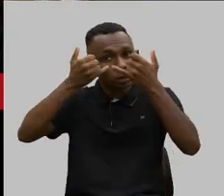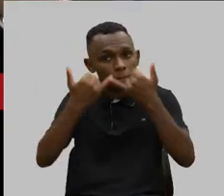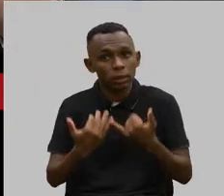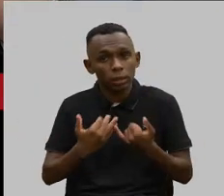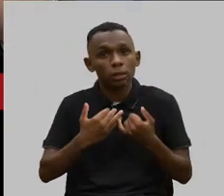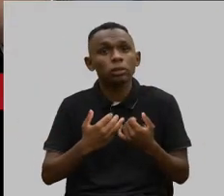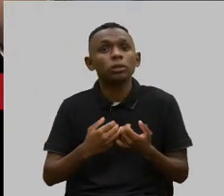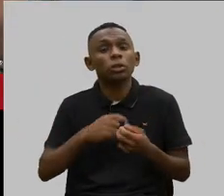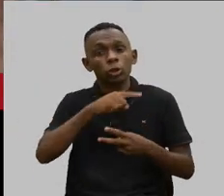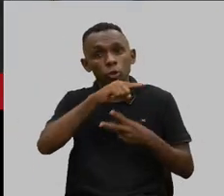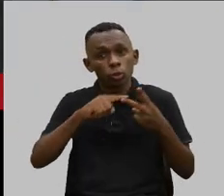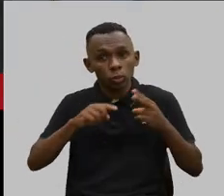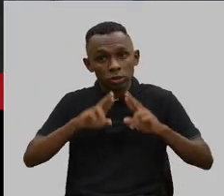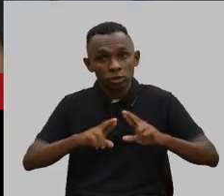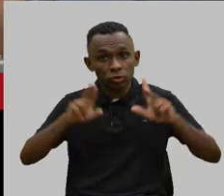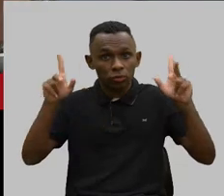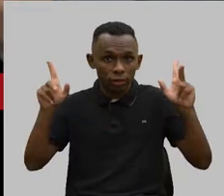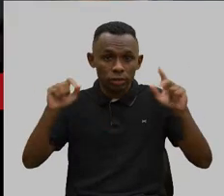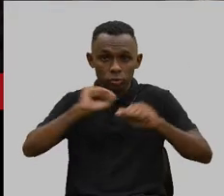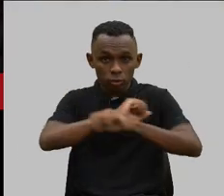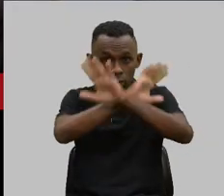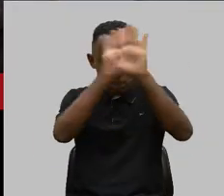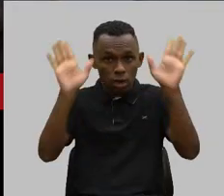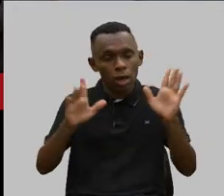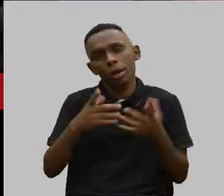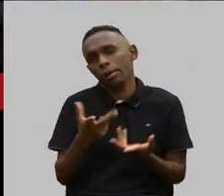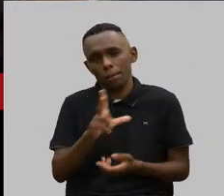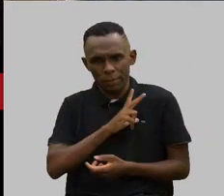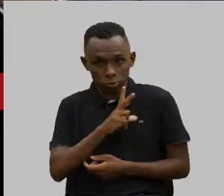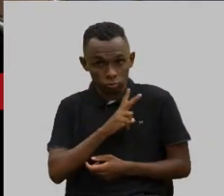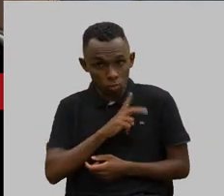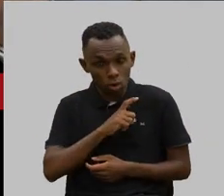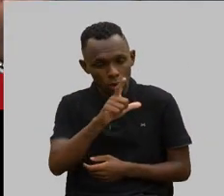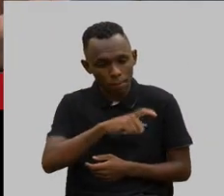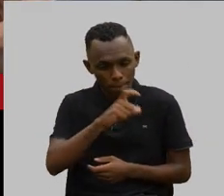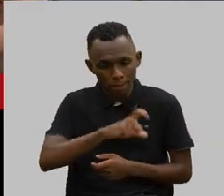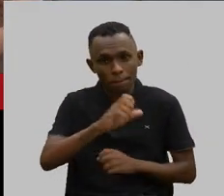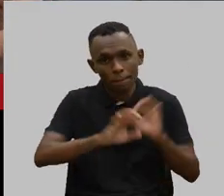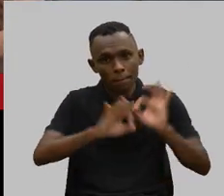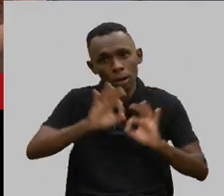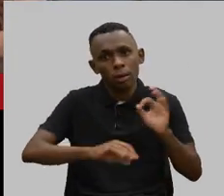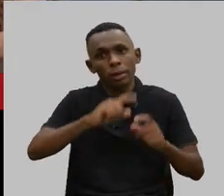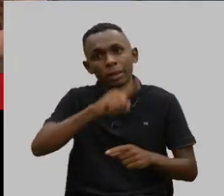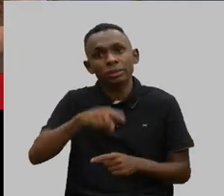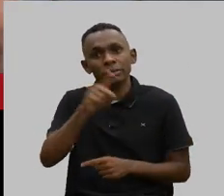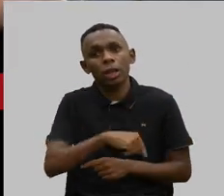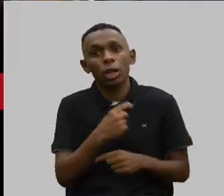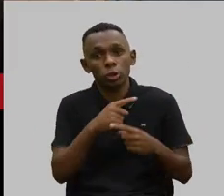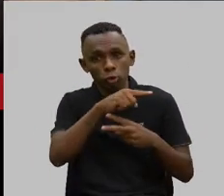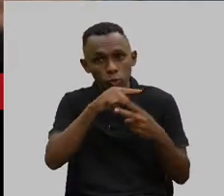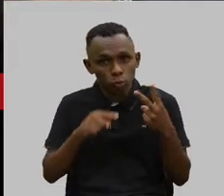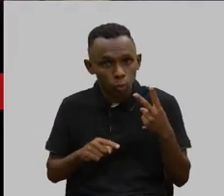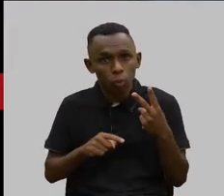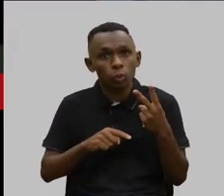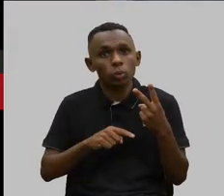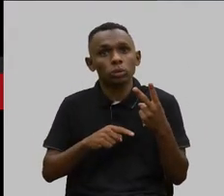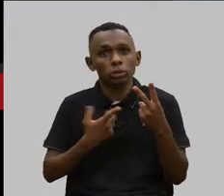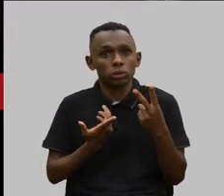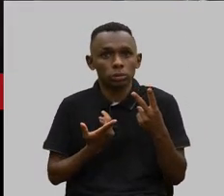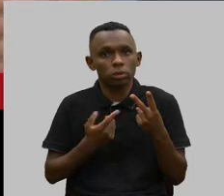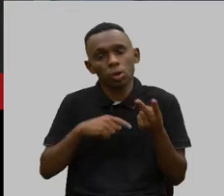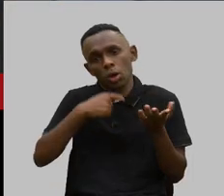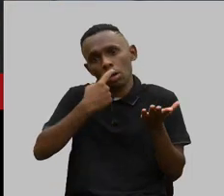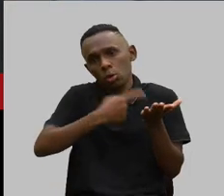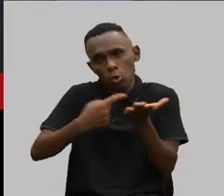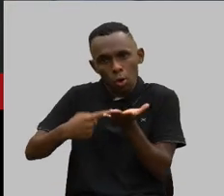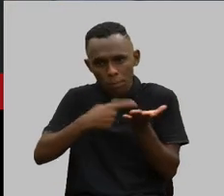situações só para diferenciar a gente, muito claramente. O plano individual, o deputado já falou, ele pode ser cancelado de duas formas, unilateralmente, com a doa inadimplência, observado